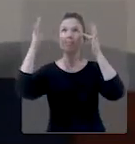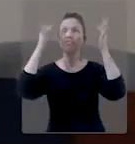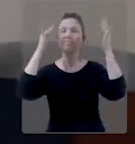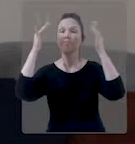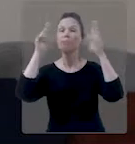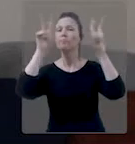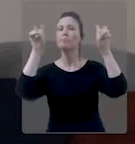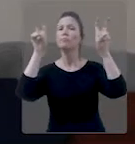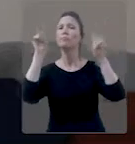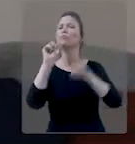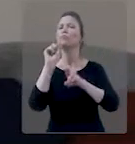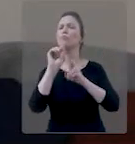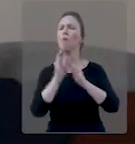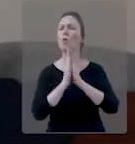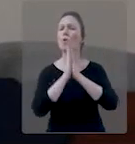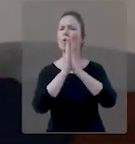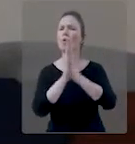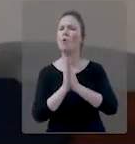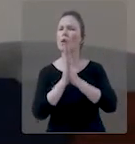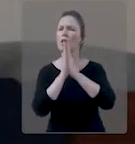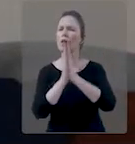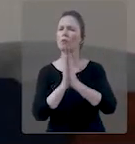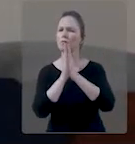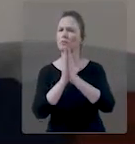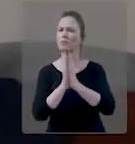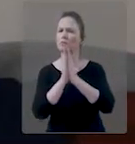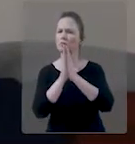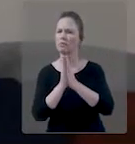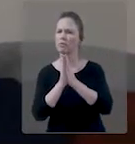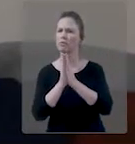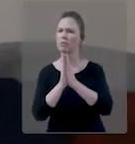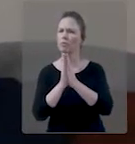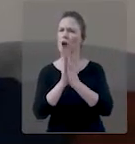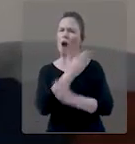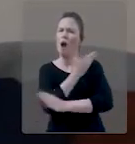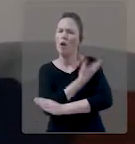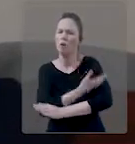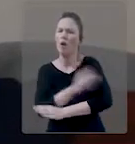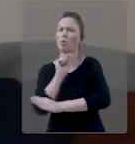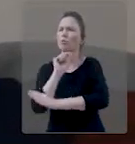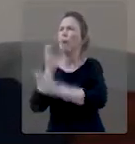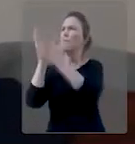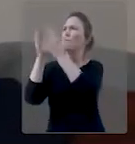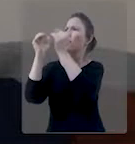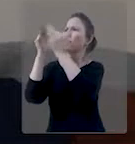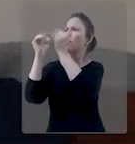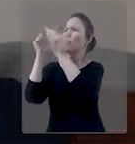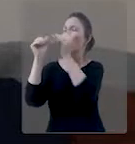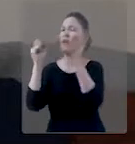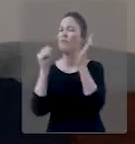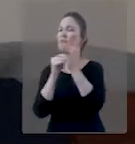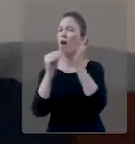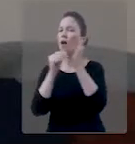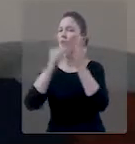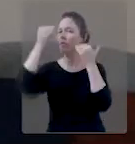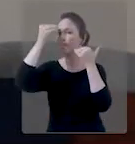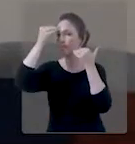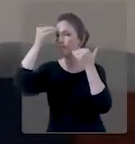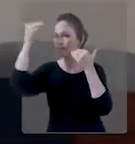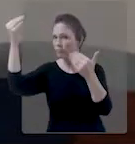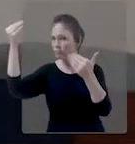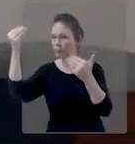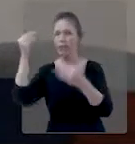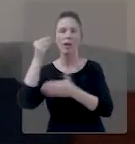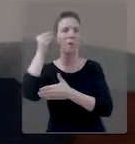reflexão sobre oração. Afinal de contas, a gente tem o costume de orar mais pedindo do que agradecendo. E a psicóloga